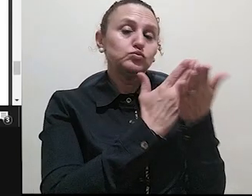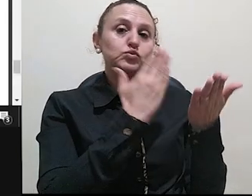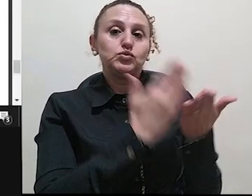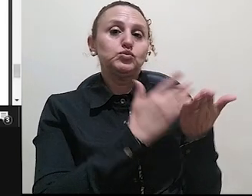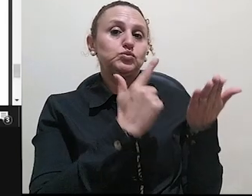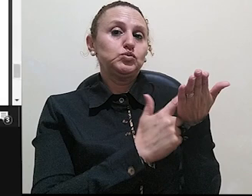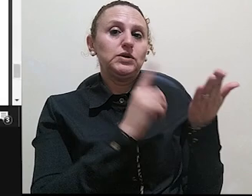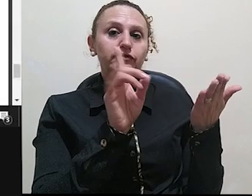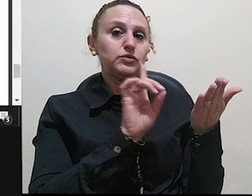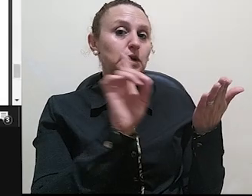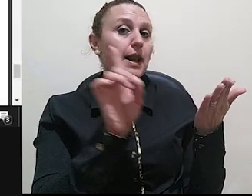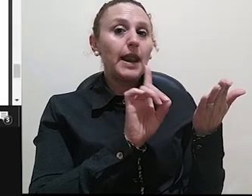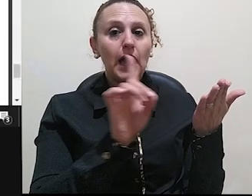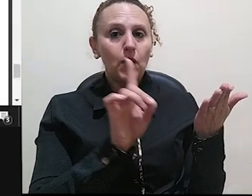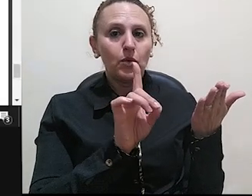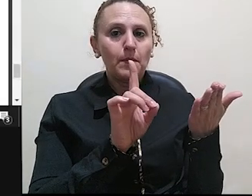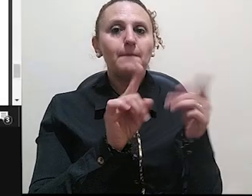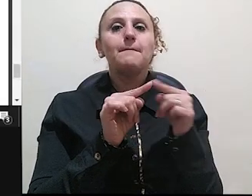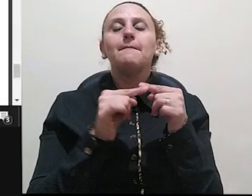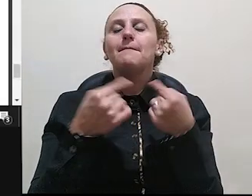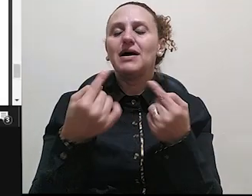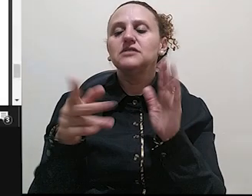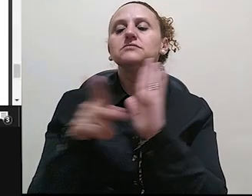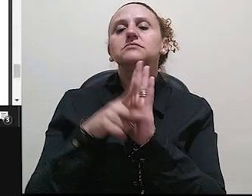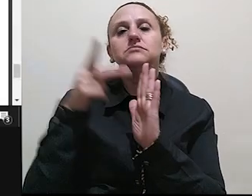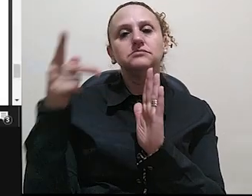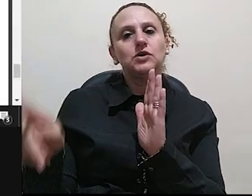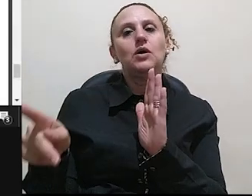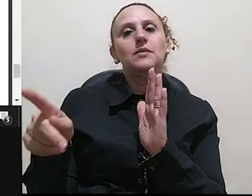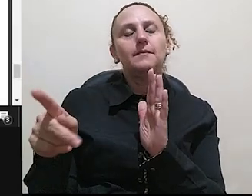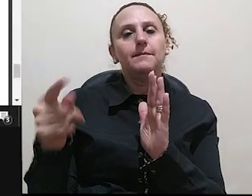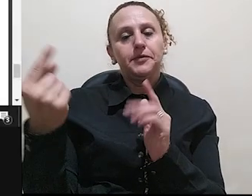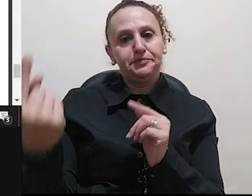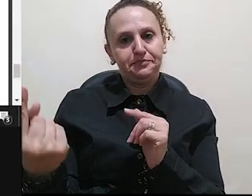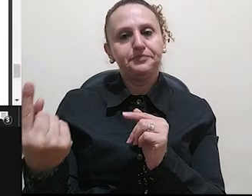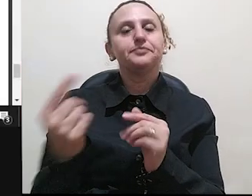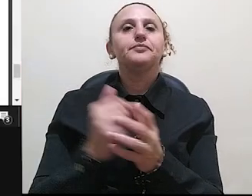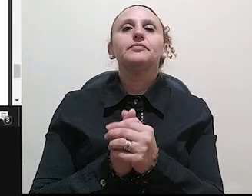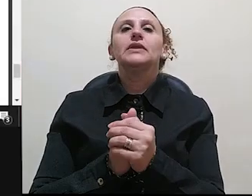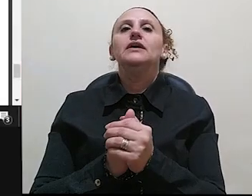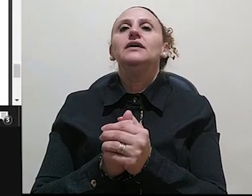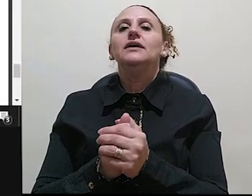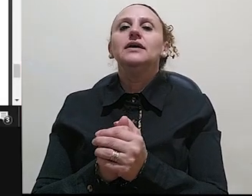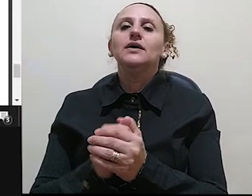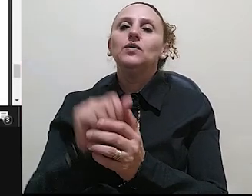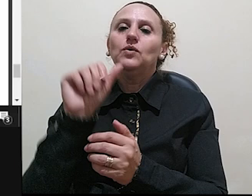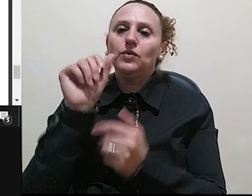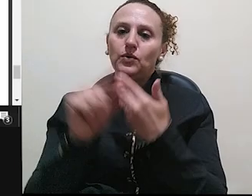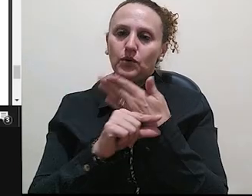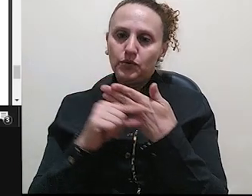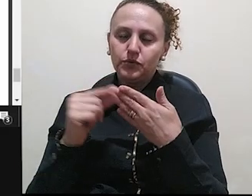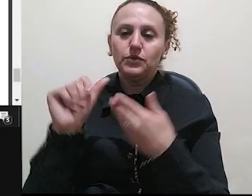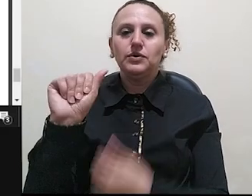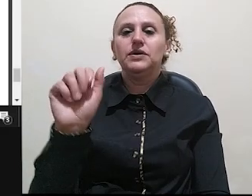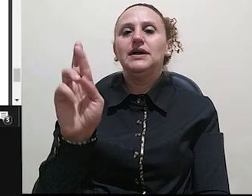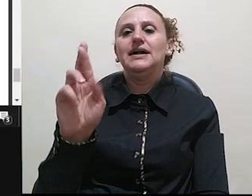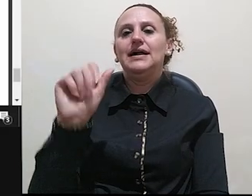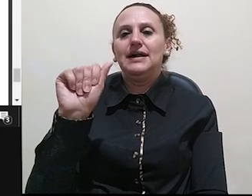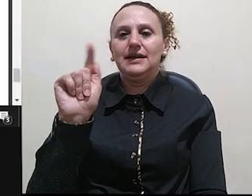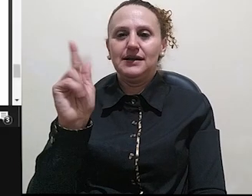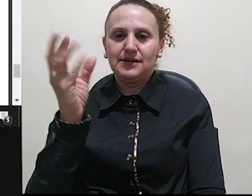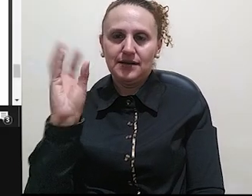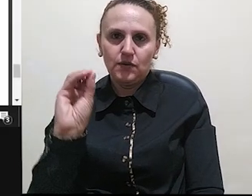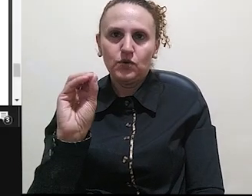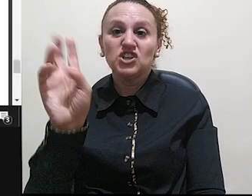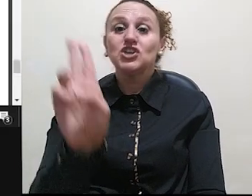seis citações aqui foi Aragão Neto, né, o autor da resenha que utilizou